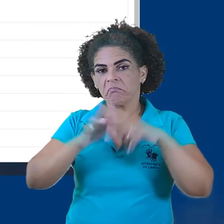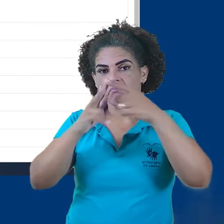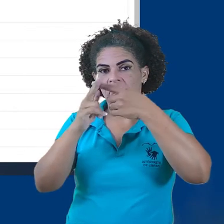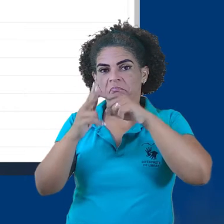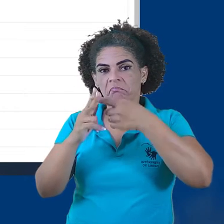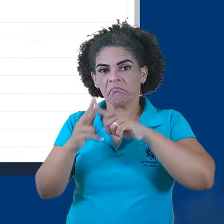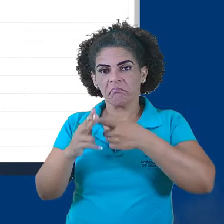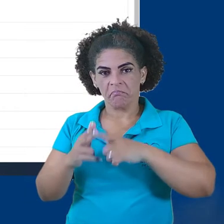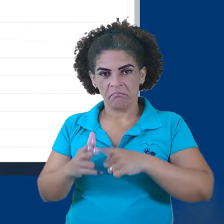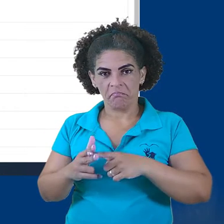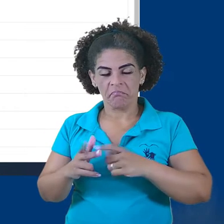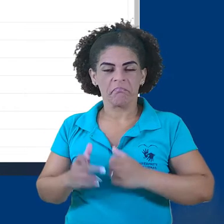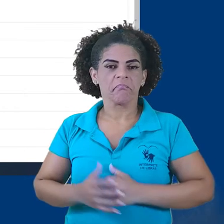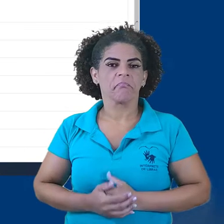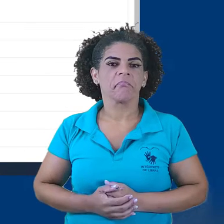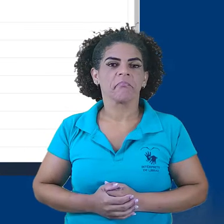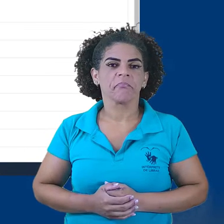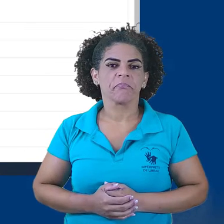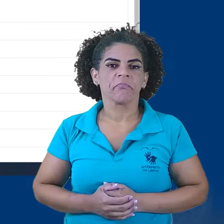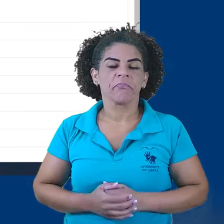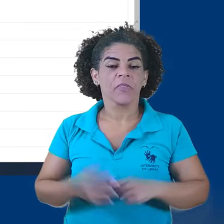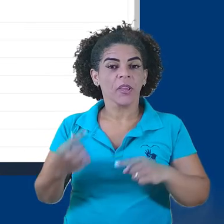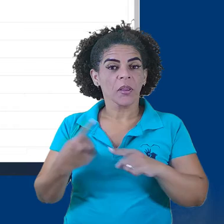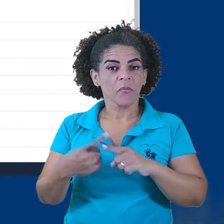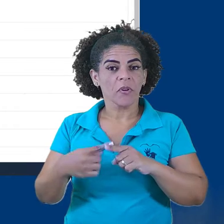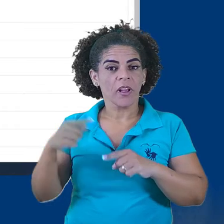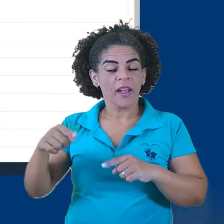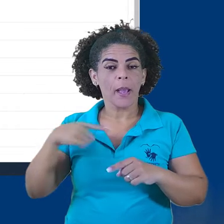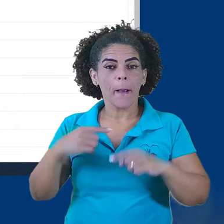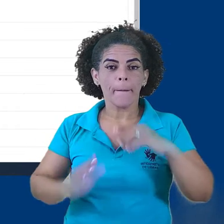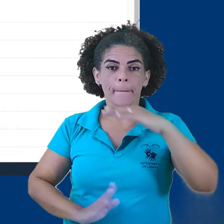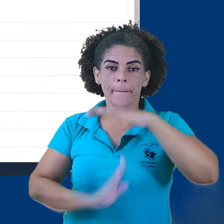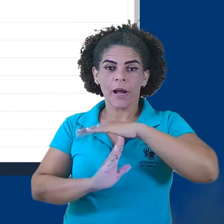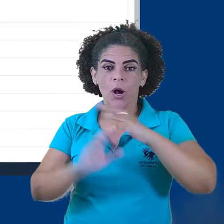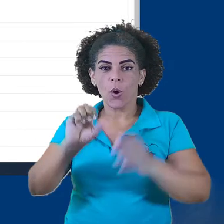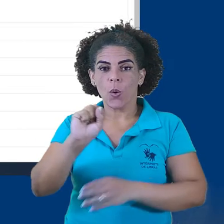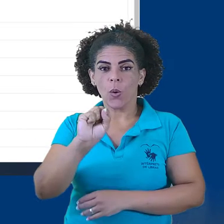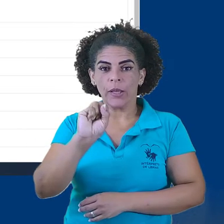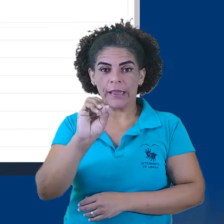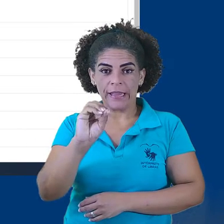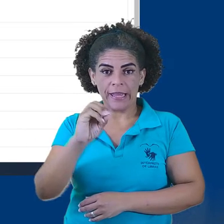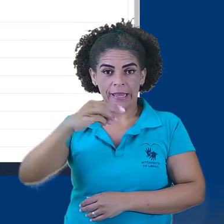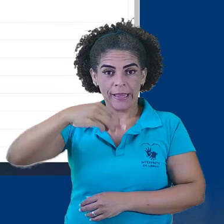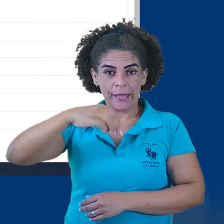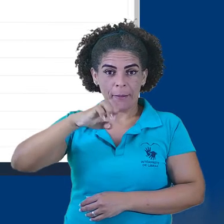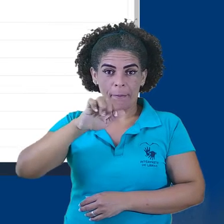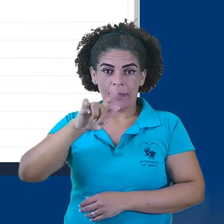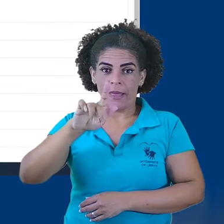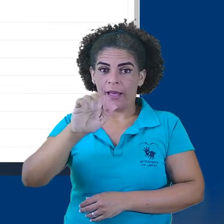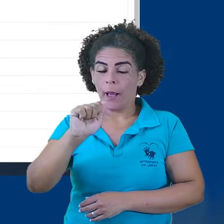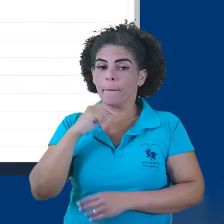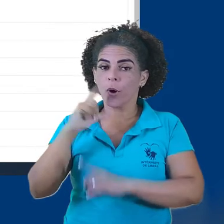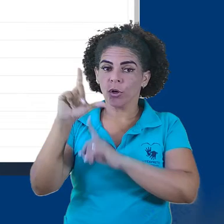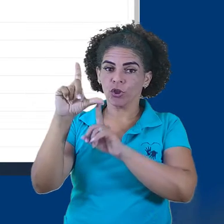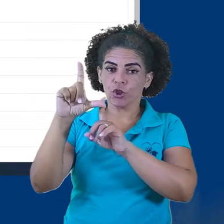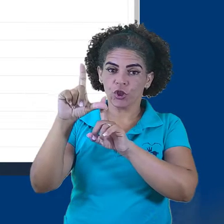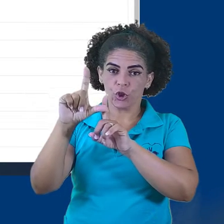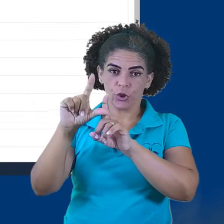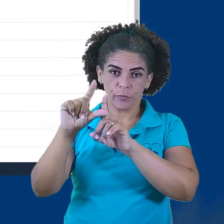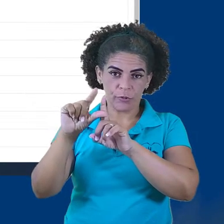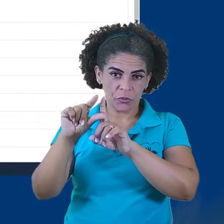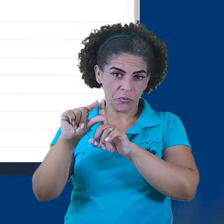configuradas pela administração da plataforma. No caso, nós temos um tamanho máximo de 80 MB. Poderia ser reduzido.